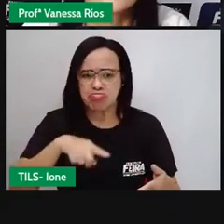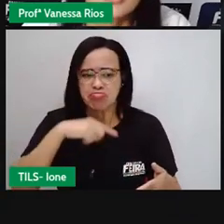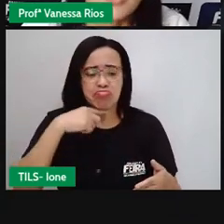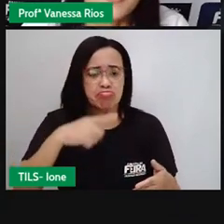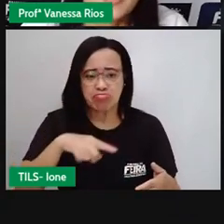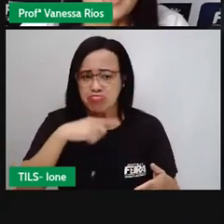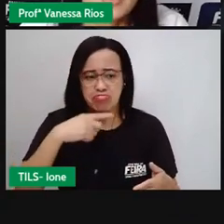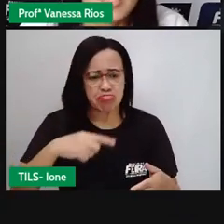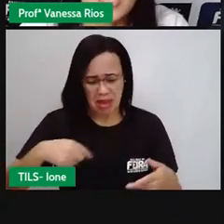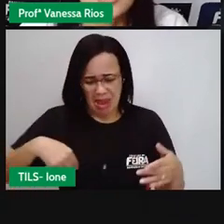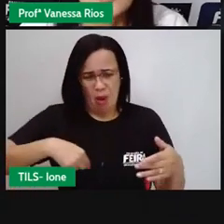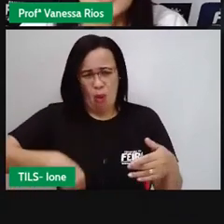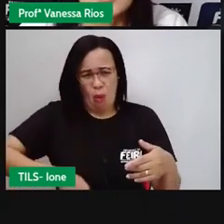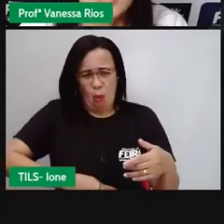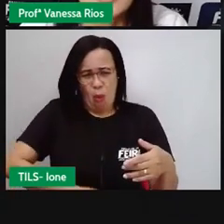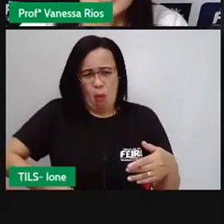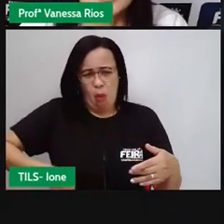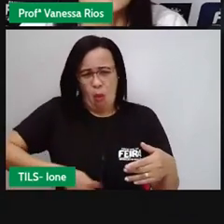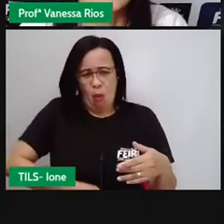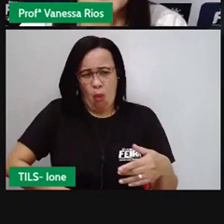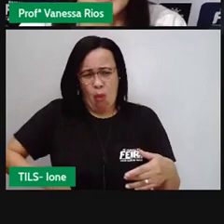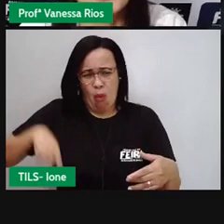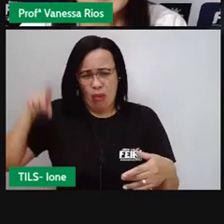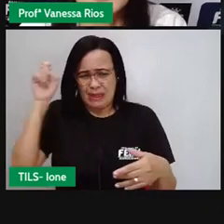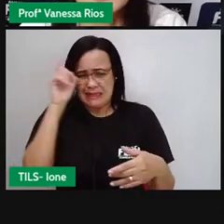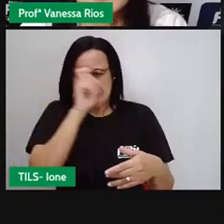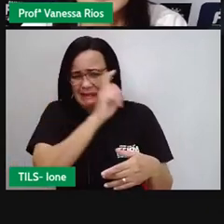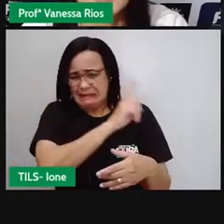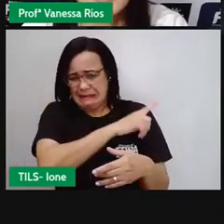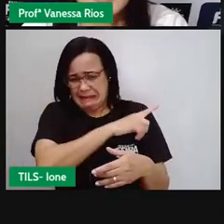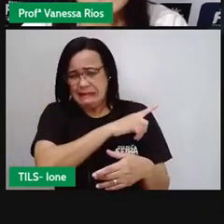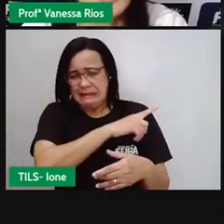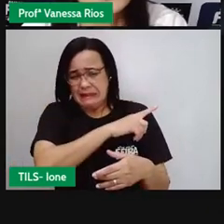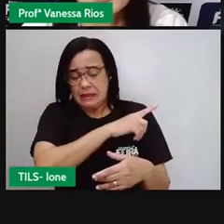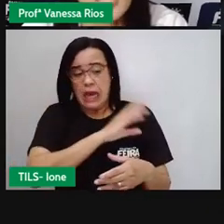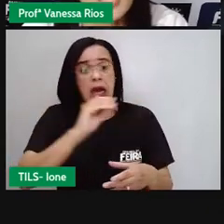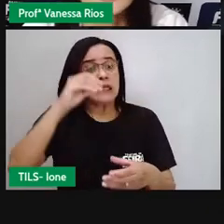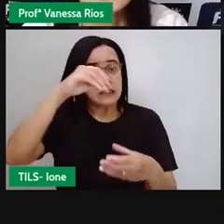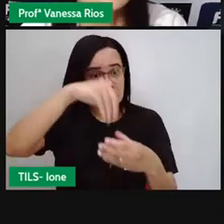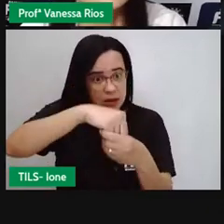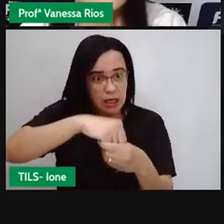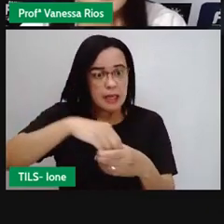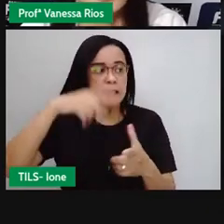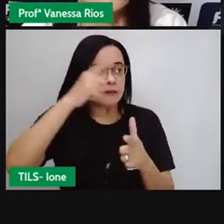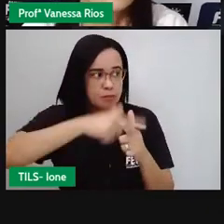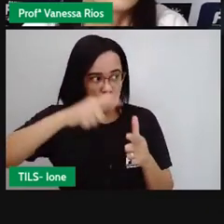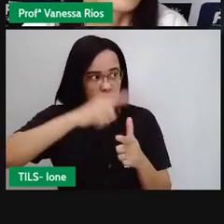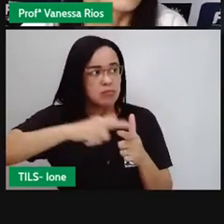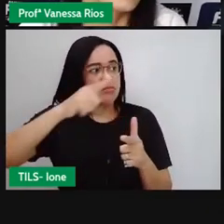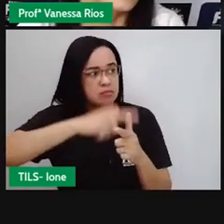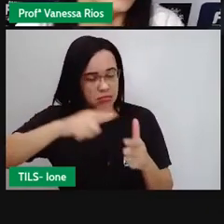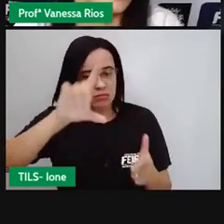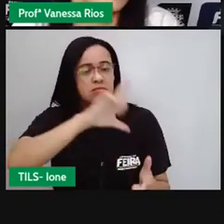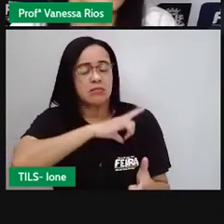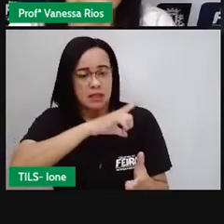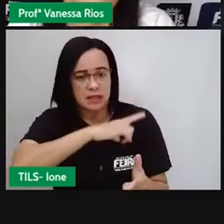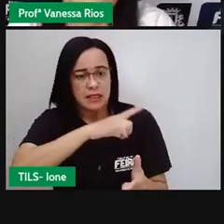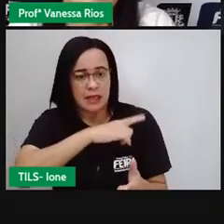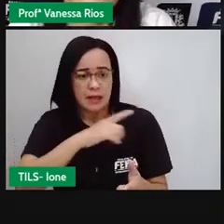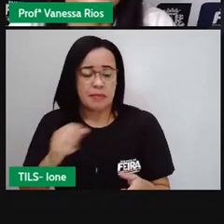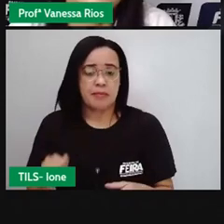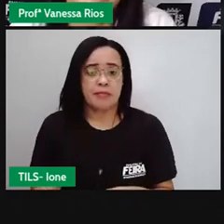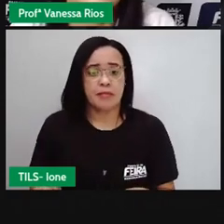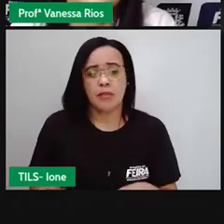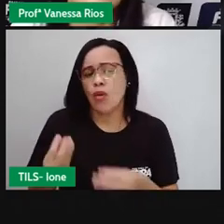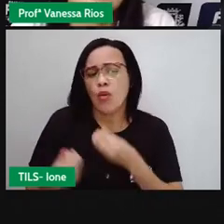digestão. E aí, indivíduos que se fecham de problemas, mal-estásia, aportos, dores na região do